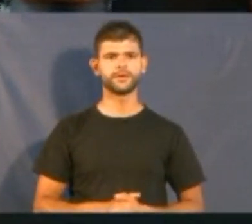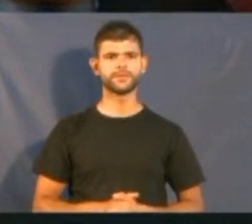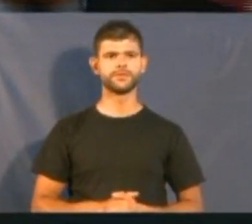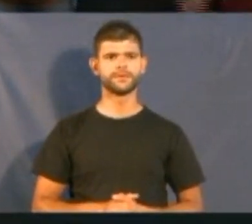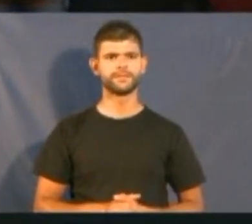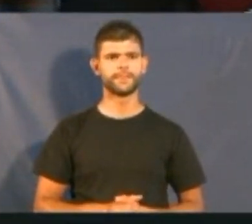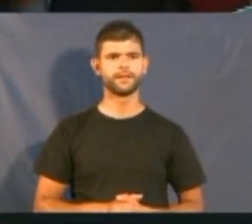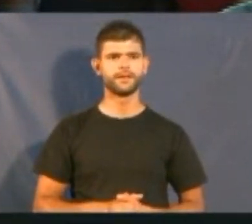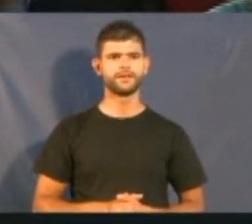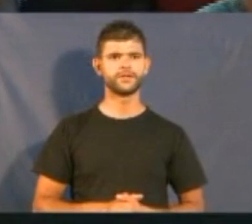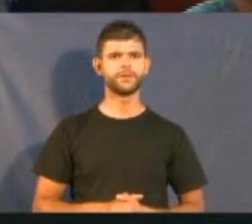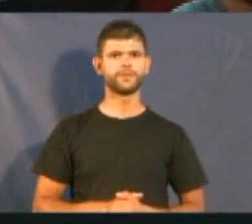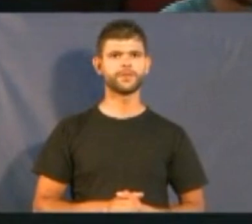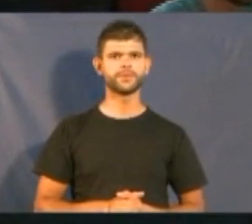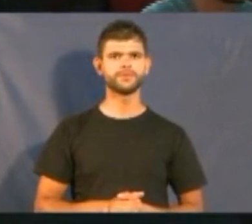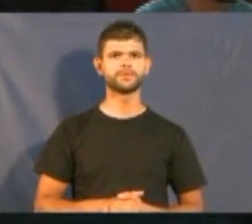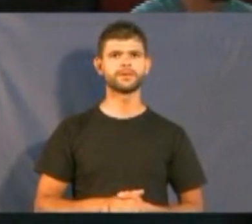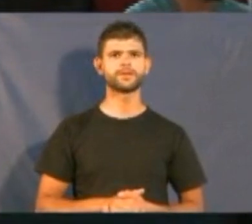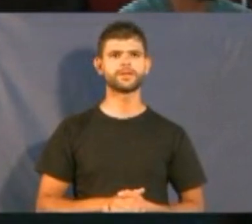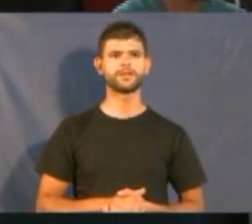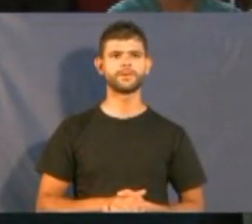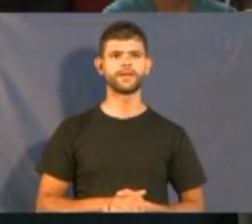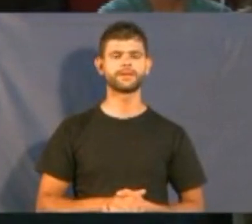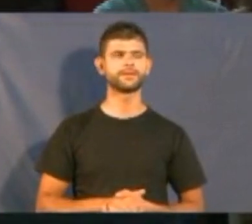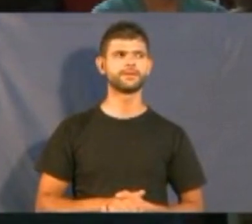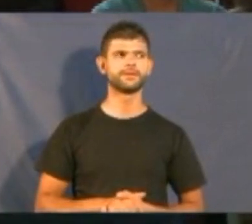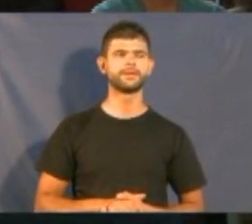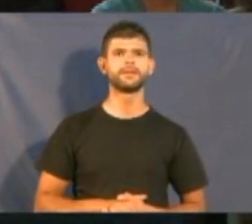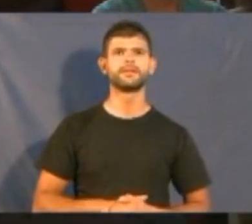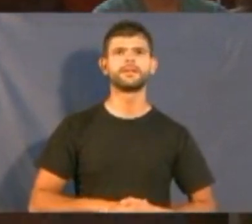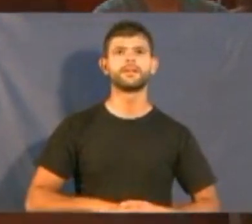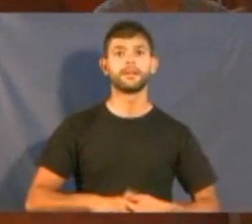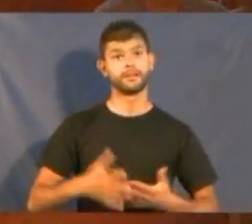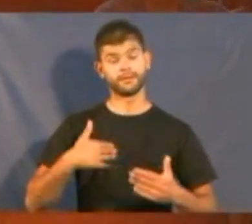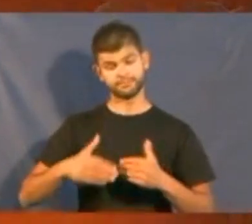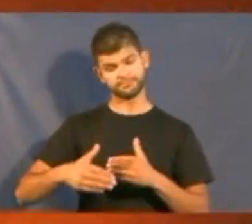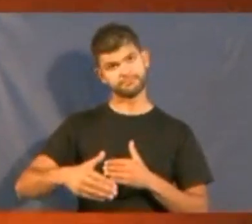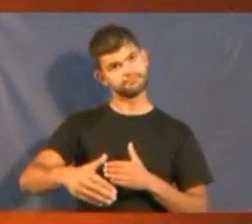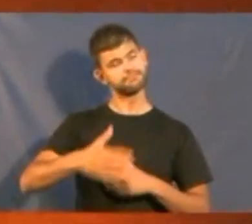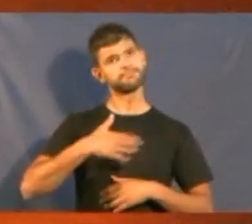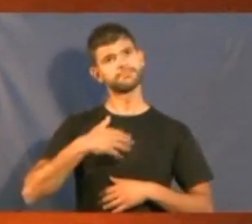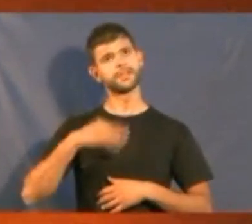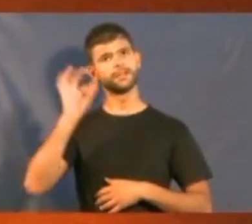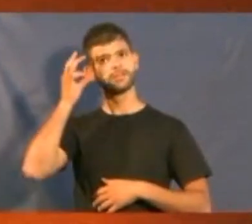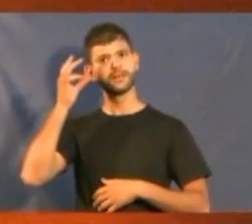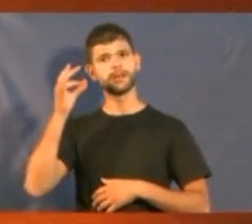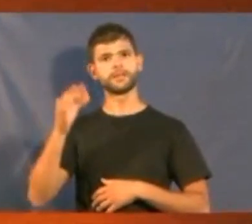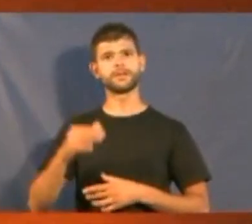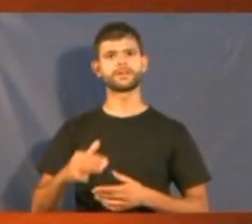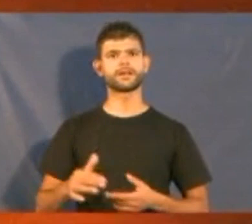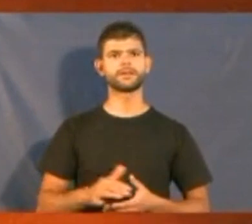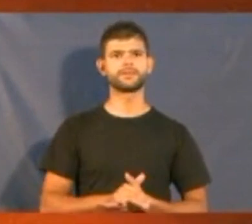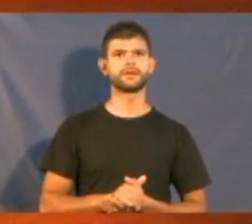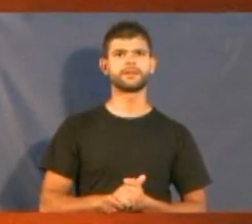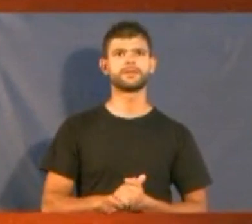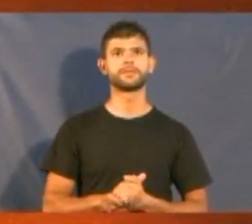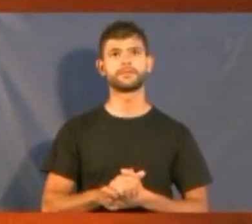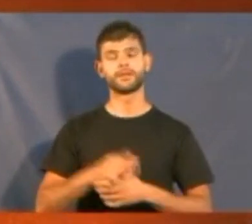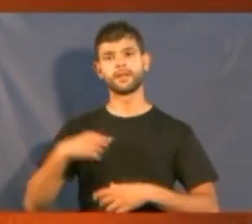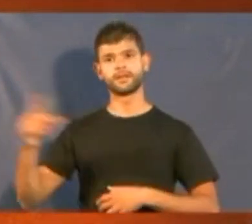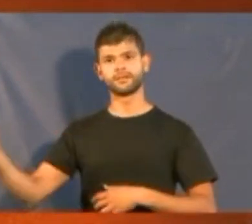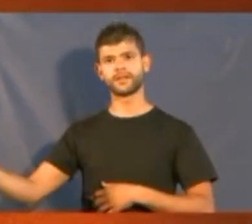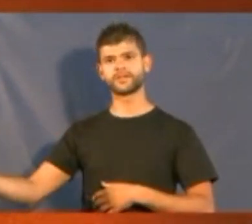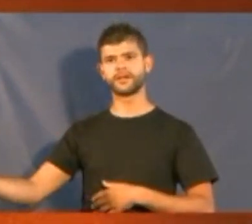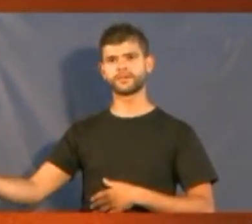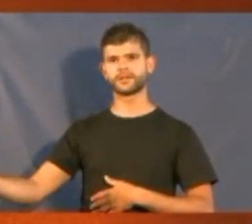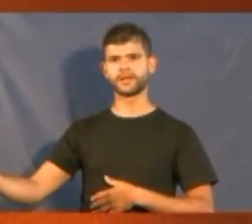Mas pensam que terminou aí? Daí a pouco lá vem o mordomo. Passemos